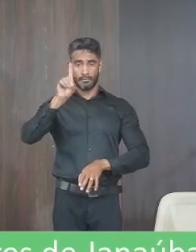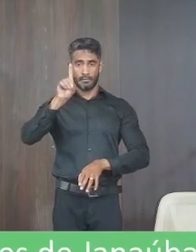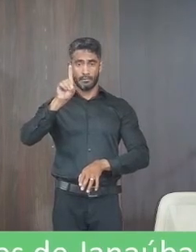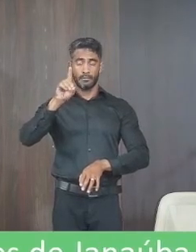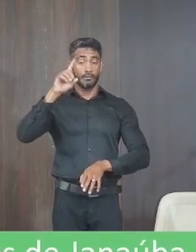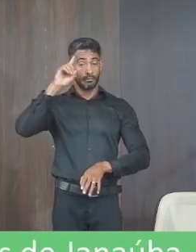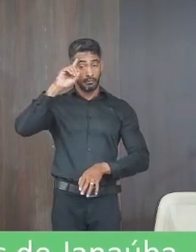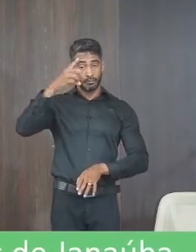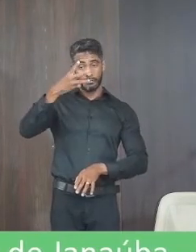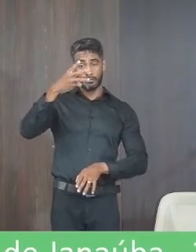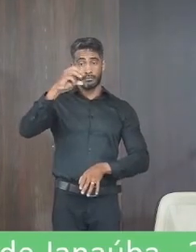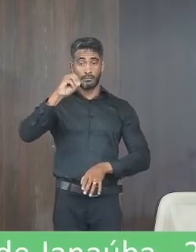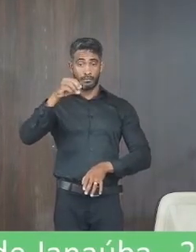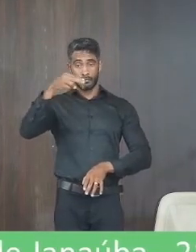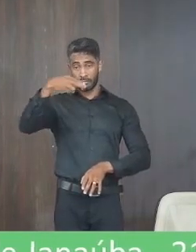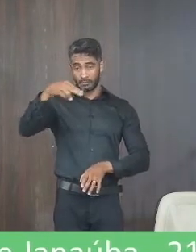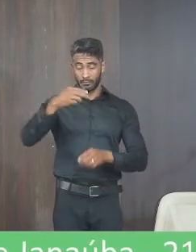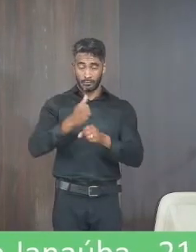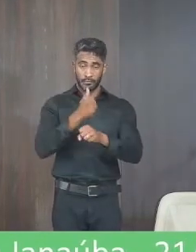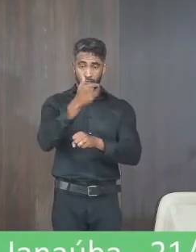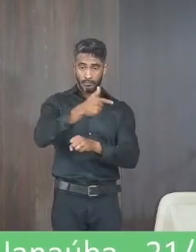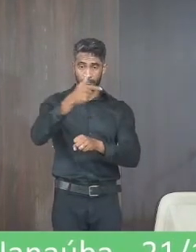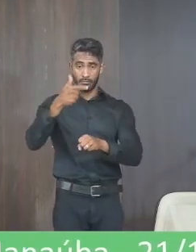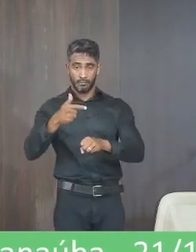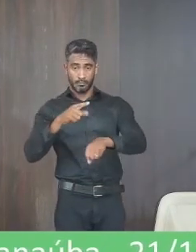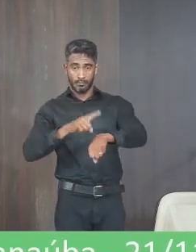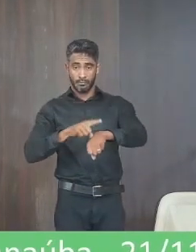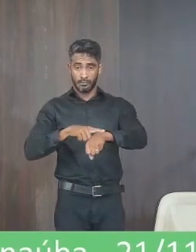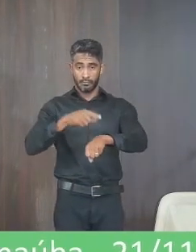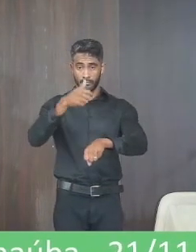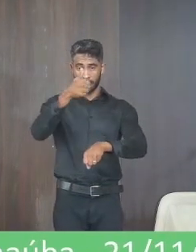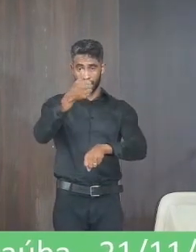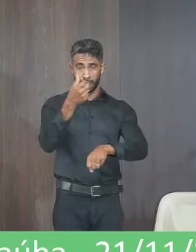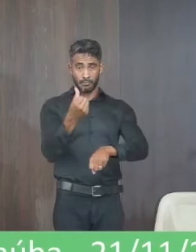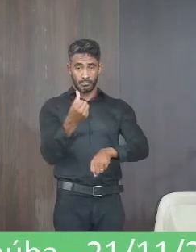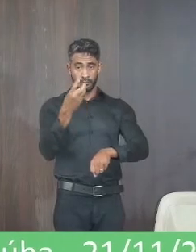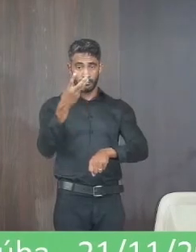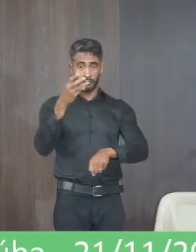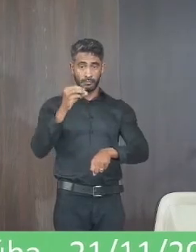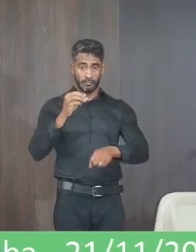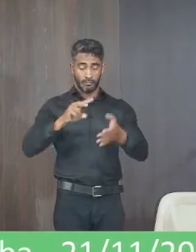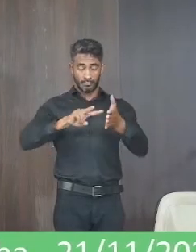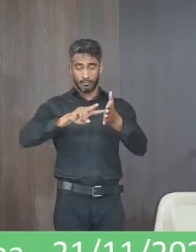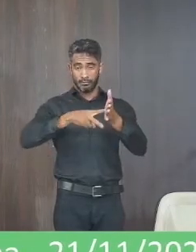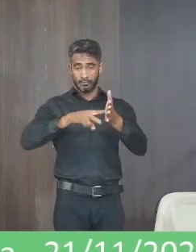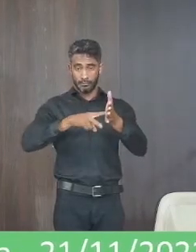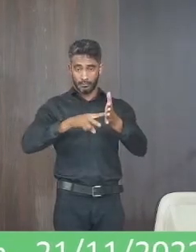acontecerá no dia 30 de novembro de 2022 às 16h30 no Centro Cultural do Sindicato Rural